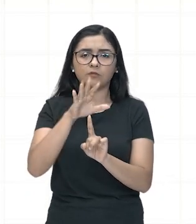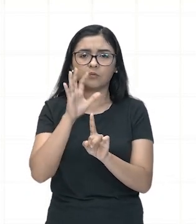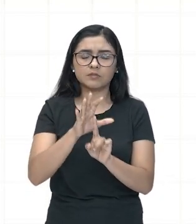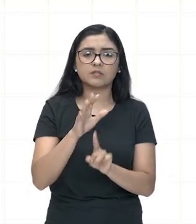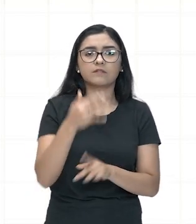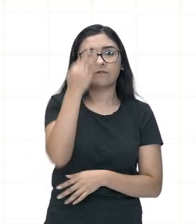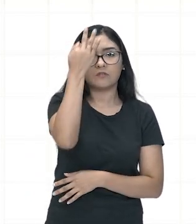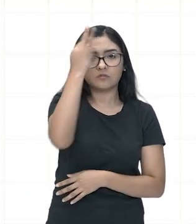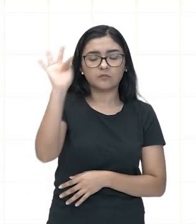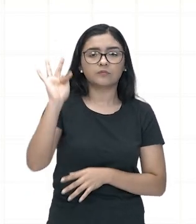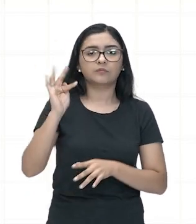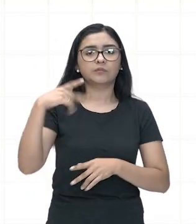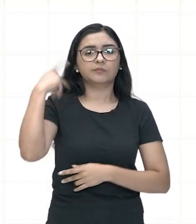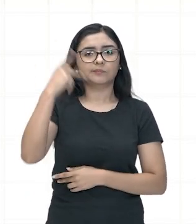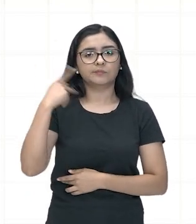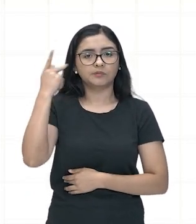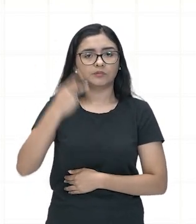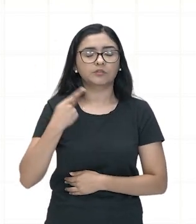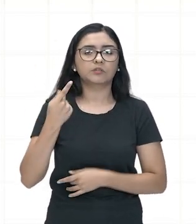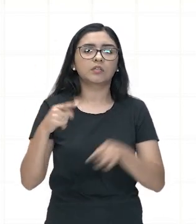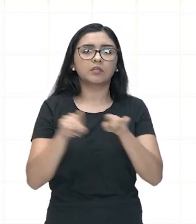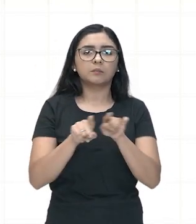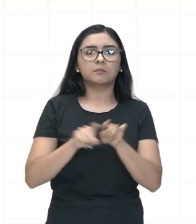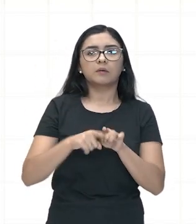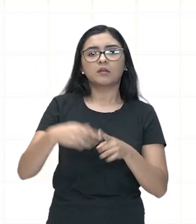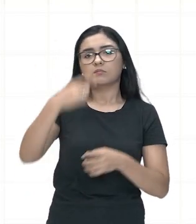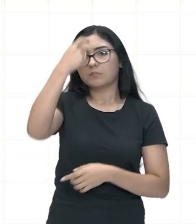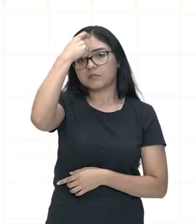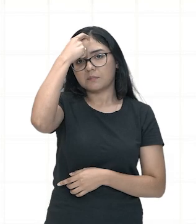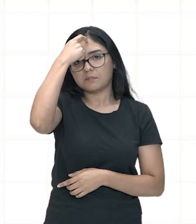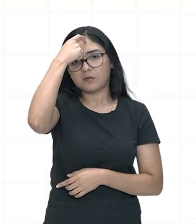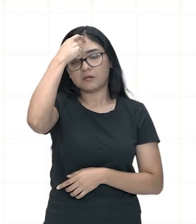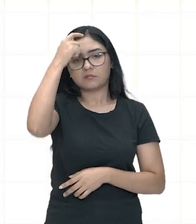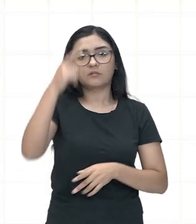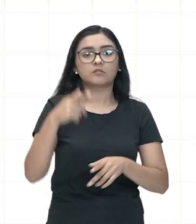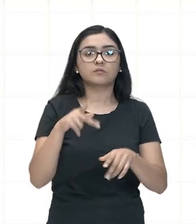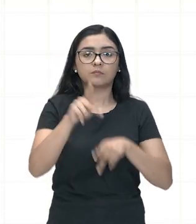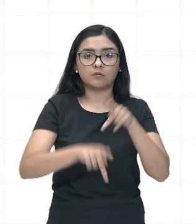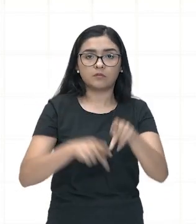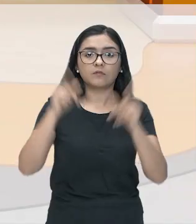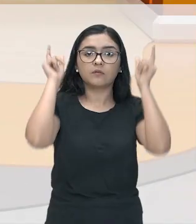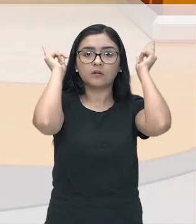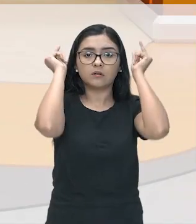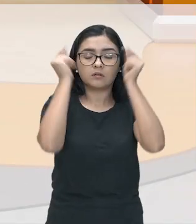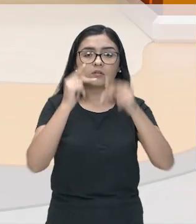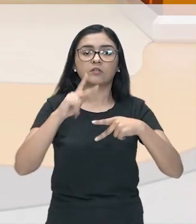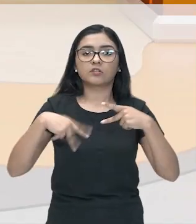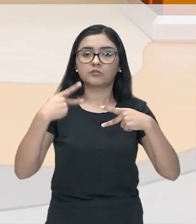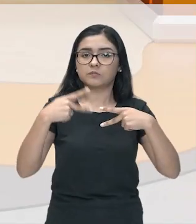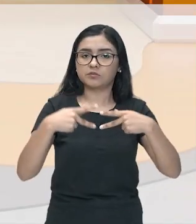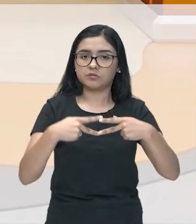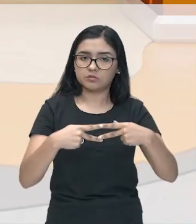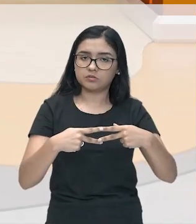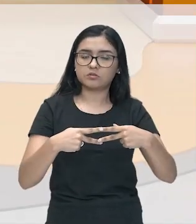influências no modo de pensar dos gregos e também na administração,